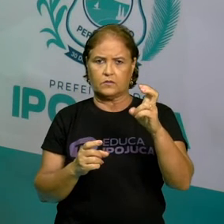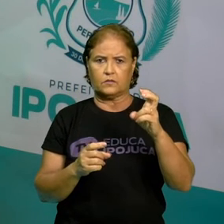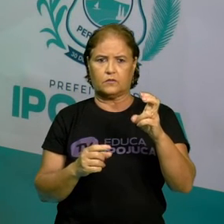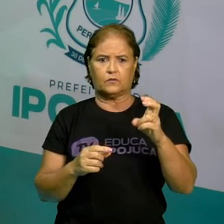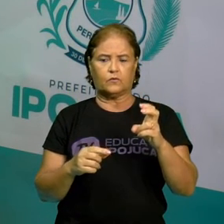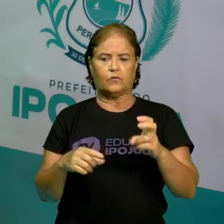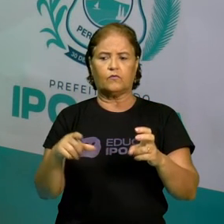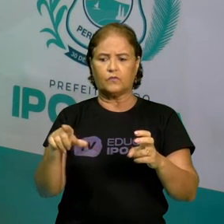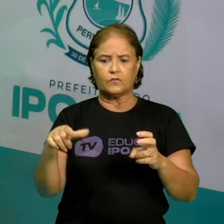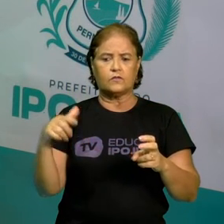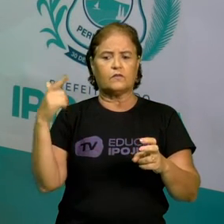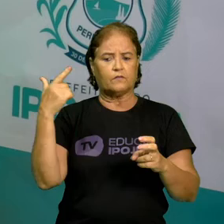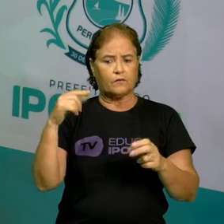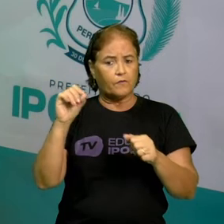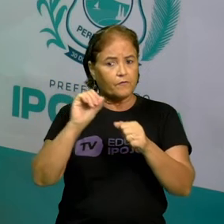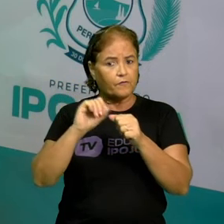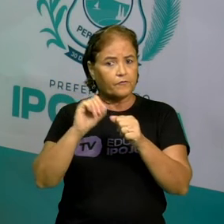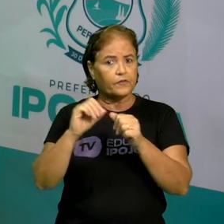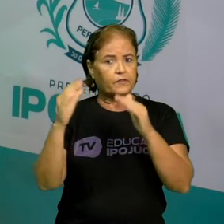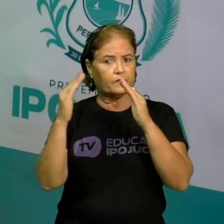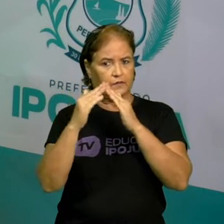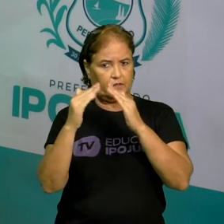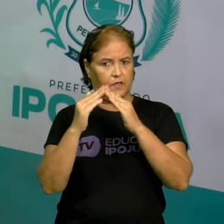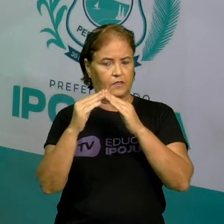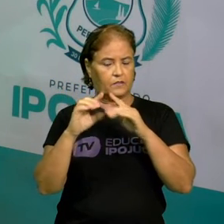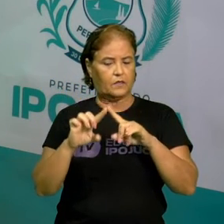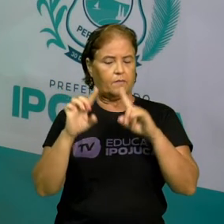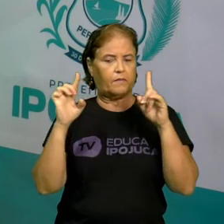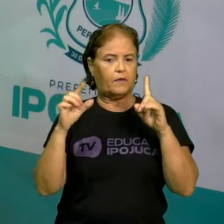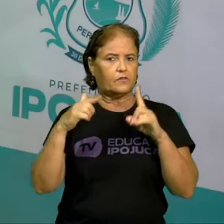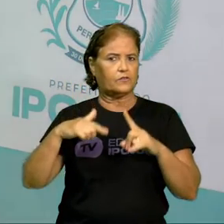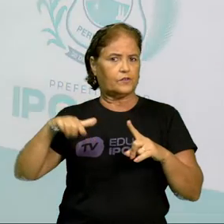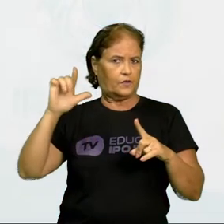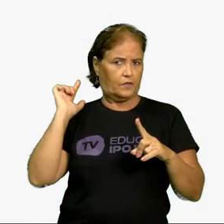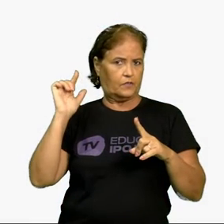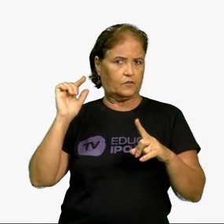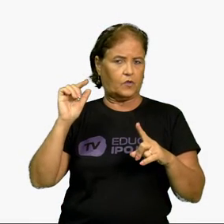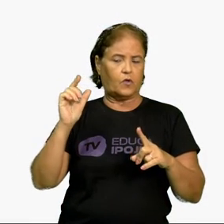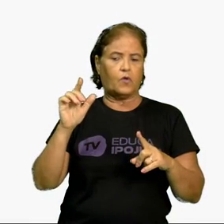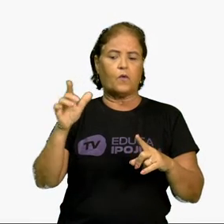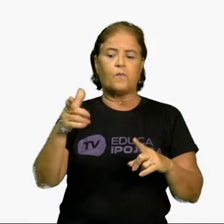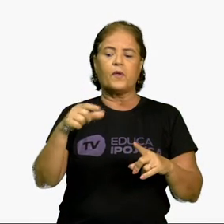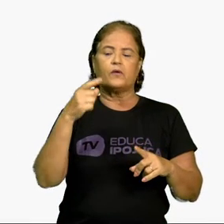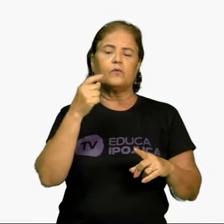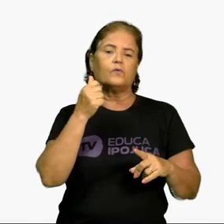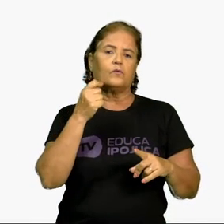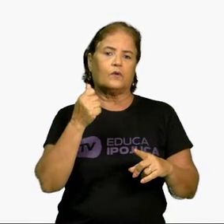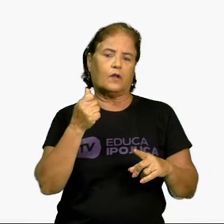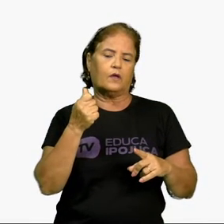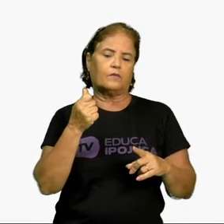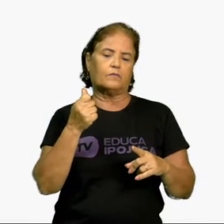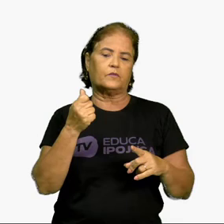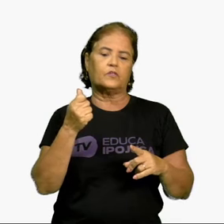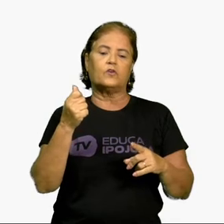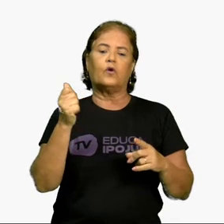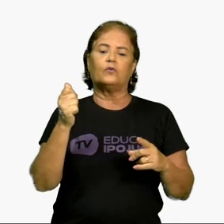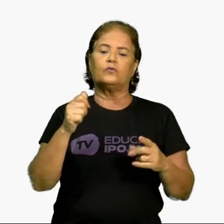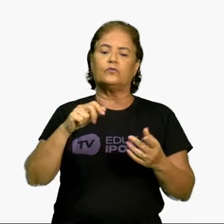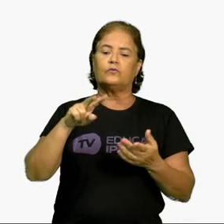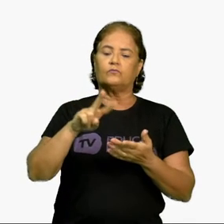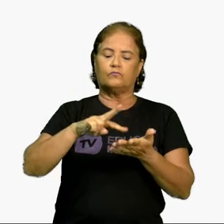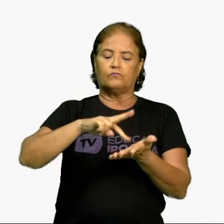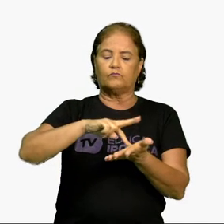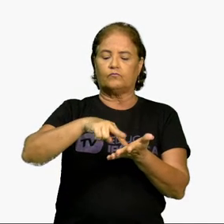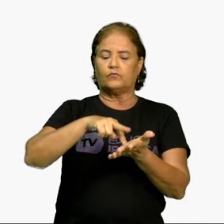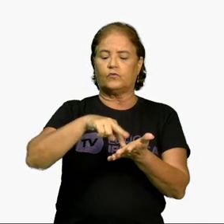Tente em casa. Mas antes, aí agora você pega o seu lápis, onde o compasso marcou risca,